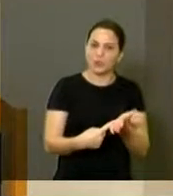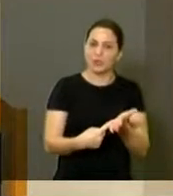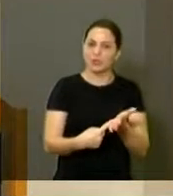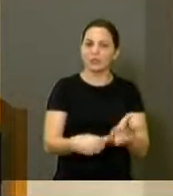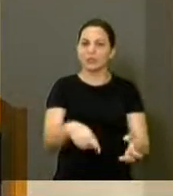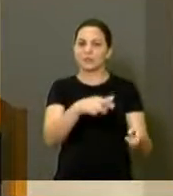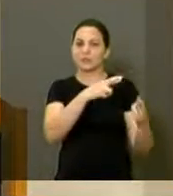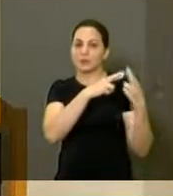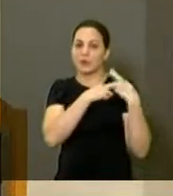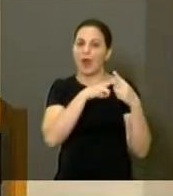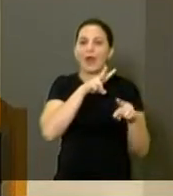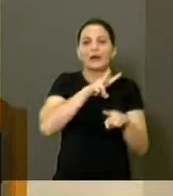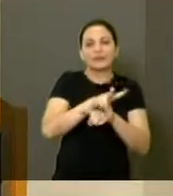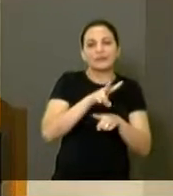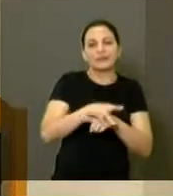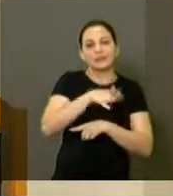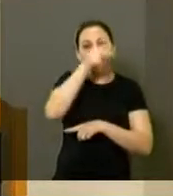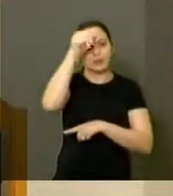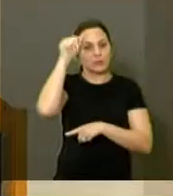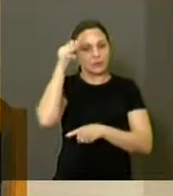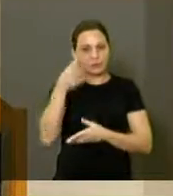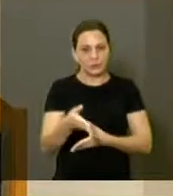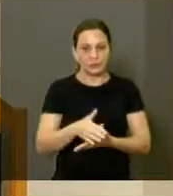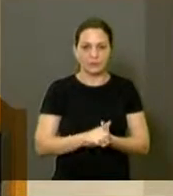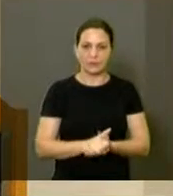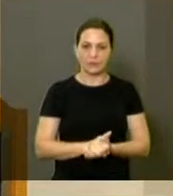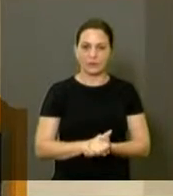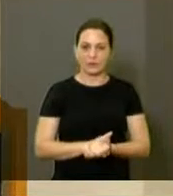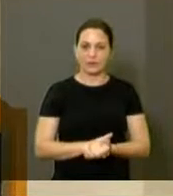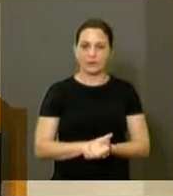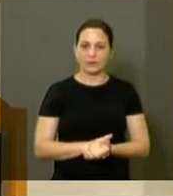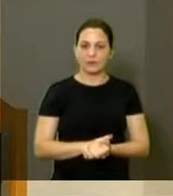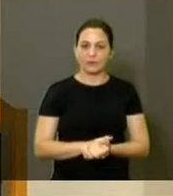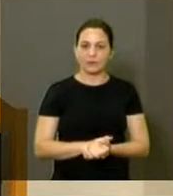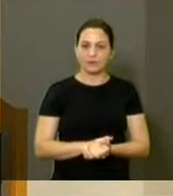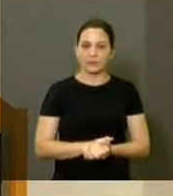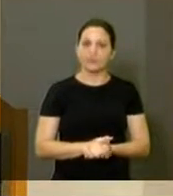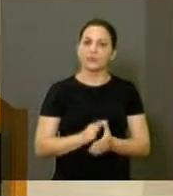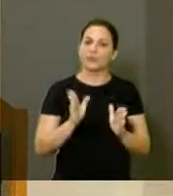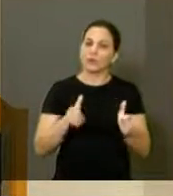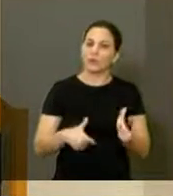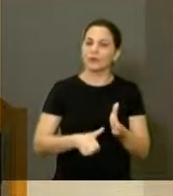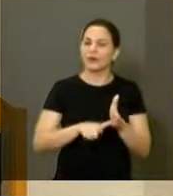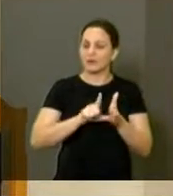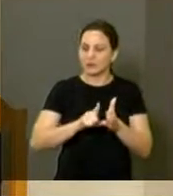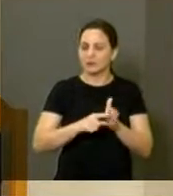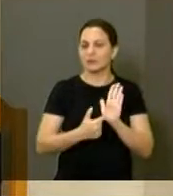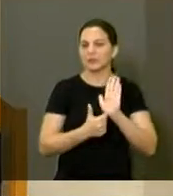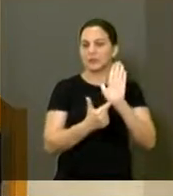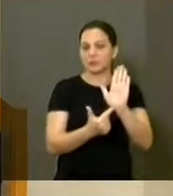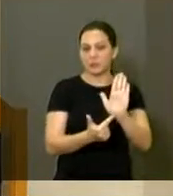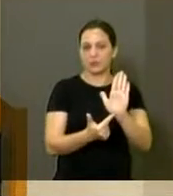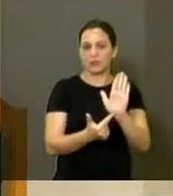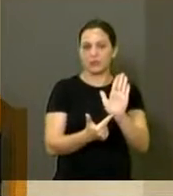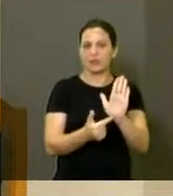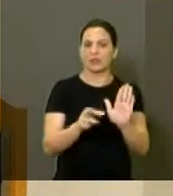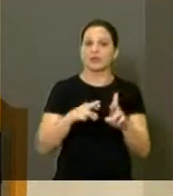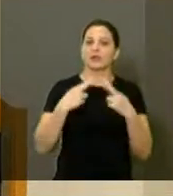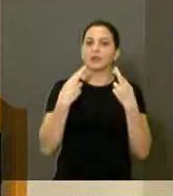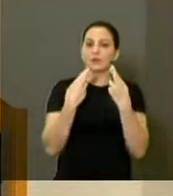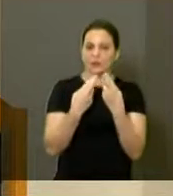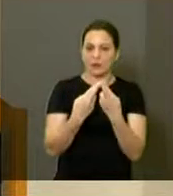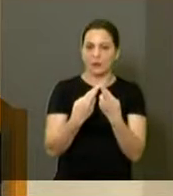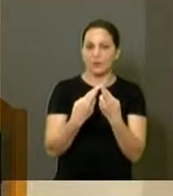funções, que é de fiscalizar o executivo. Bom, hoje, só me antecipando, gente está apresentando nessa sessão o